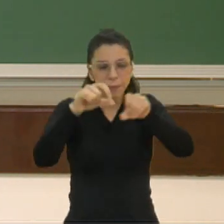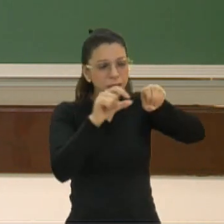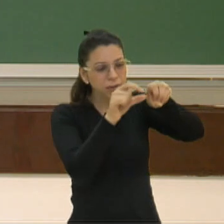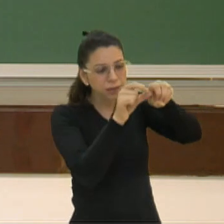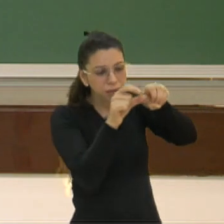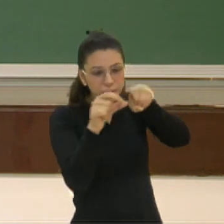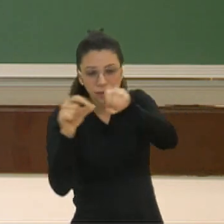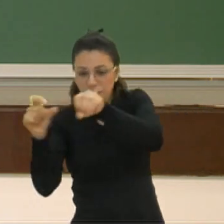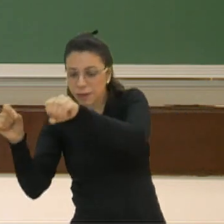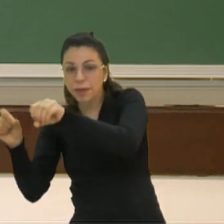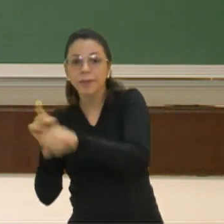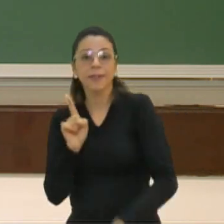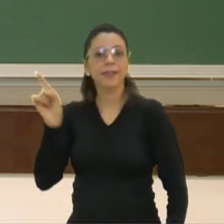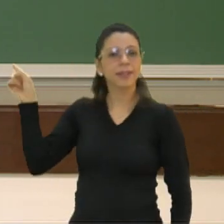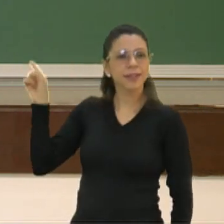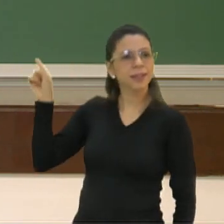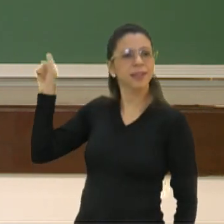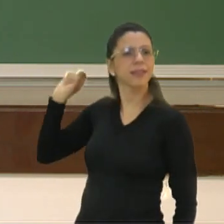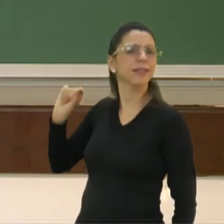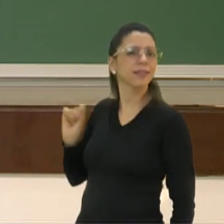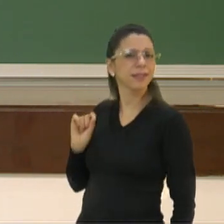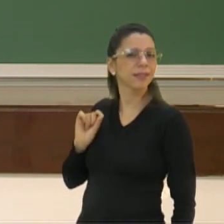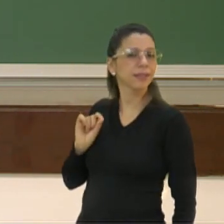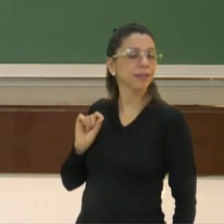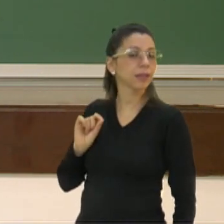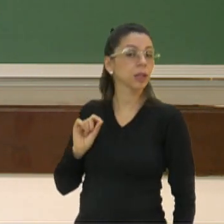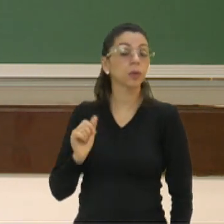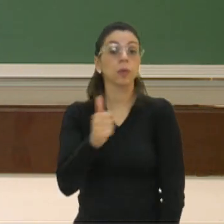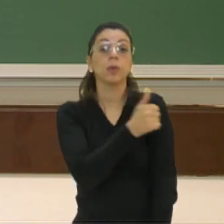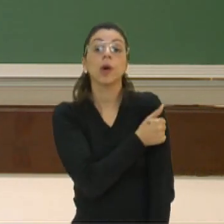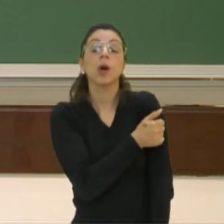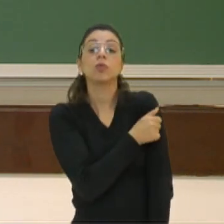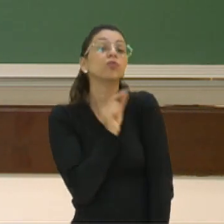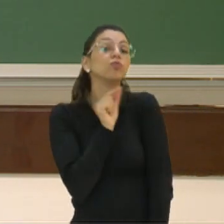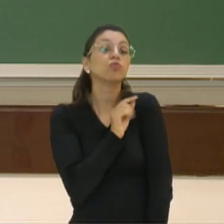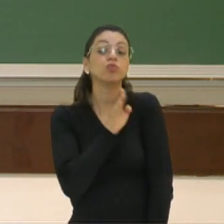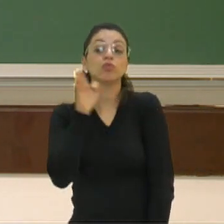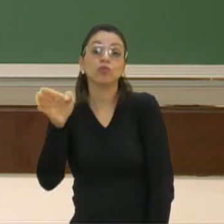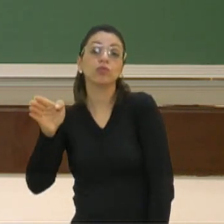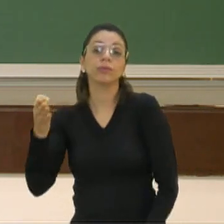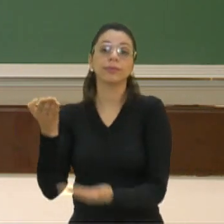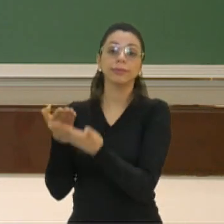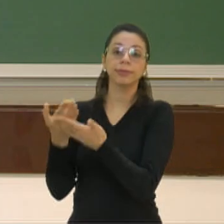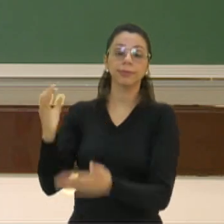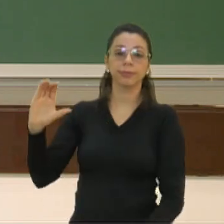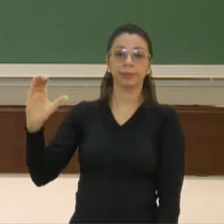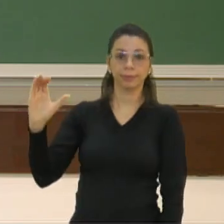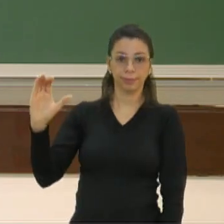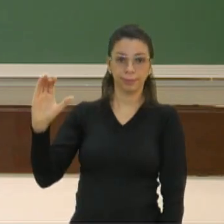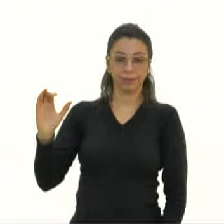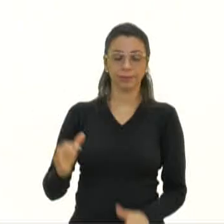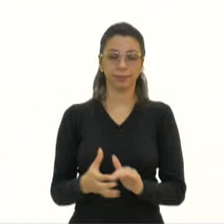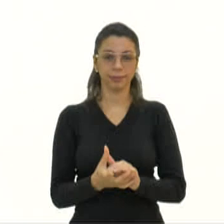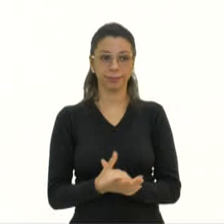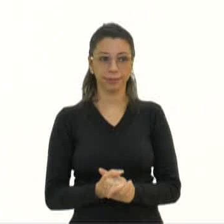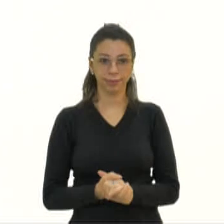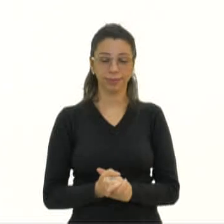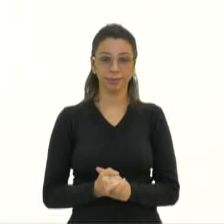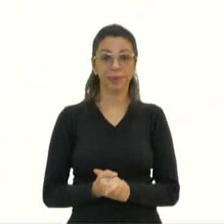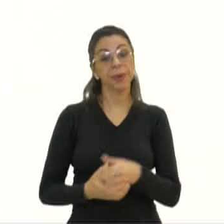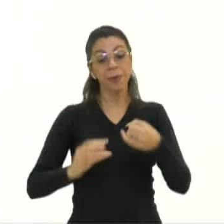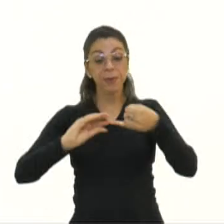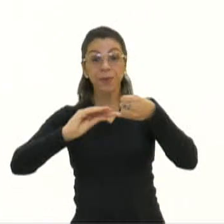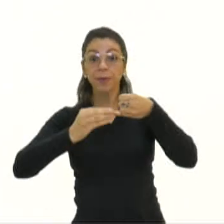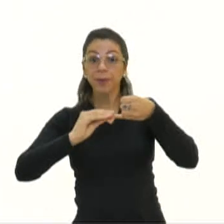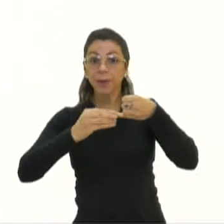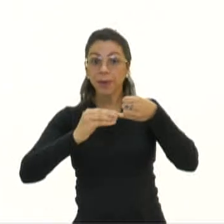pensar nas opções que estavam ali, o que o aluno levou para a aula de ciências como vagem era a vagem de